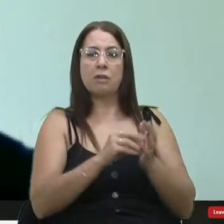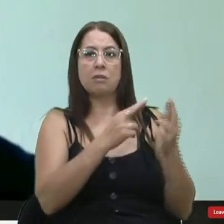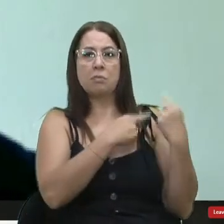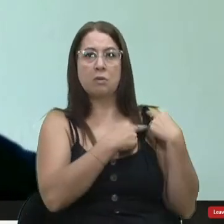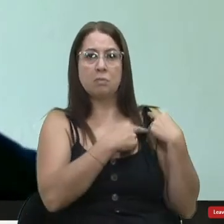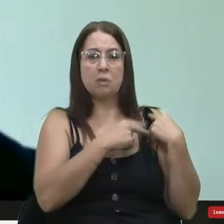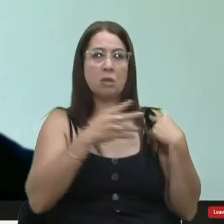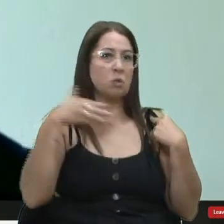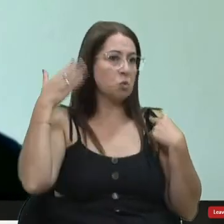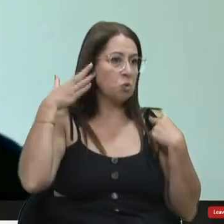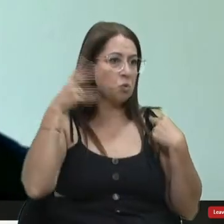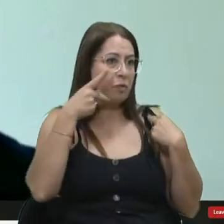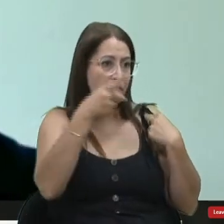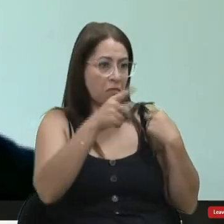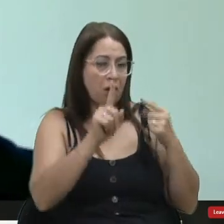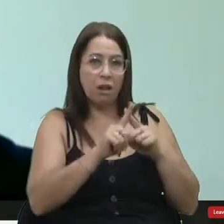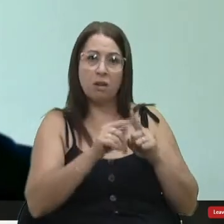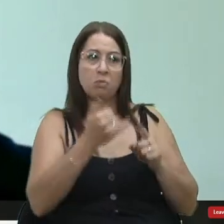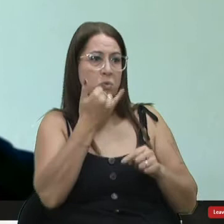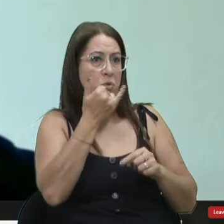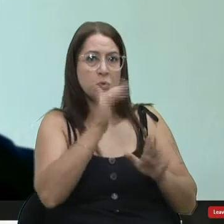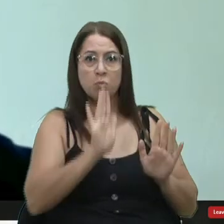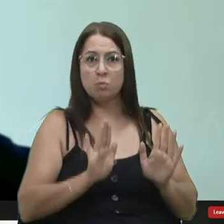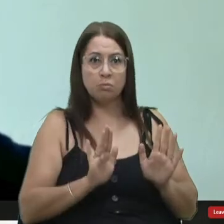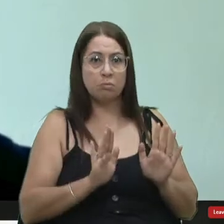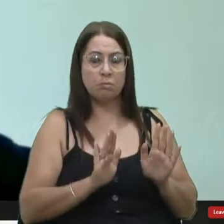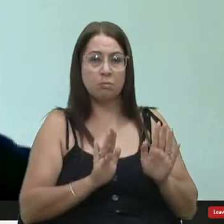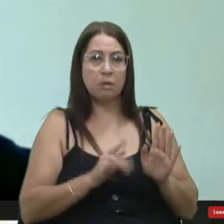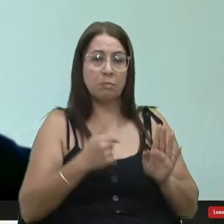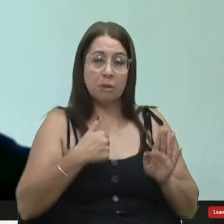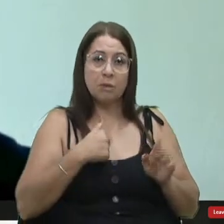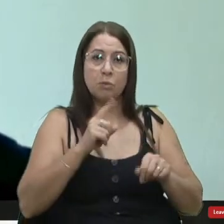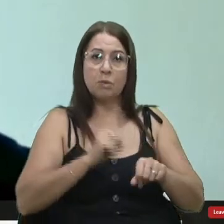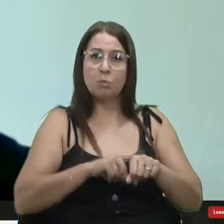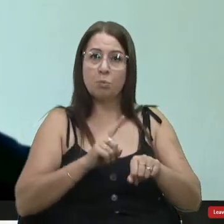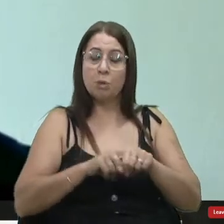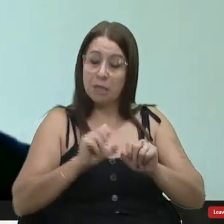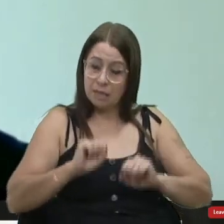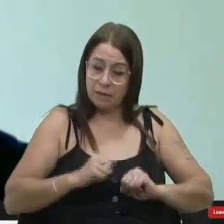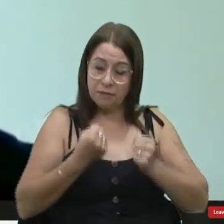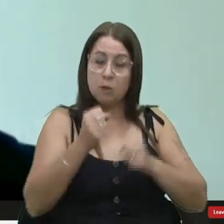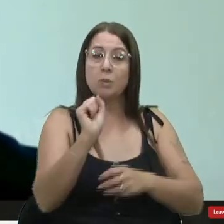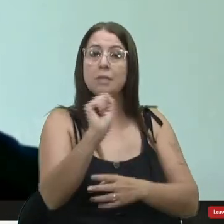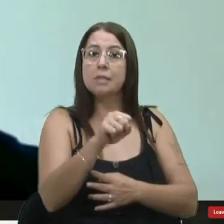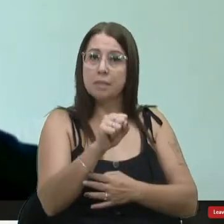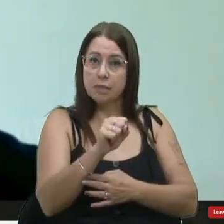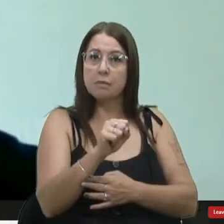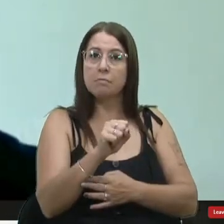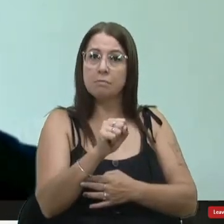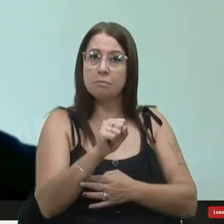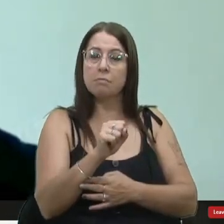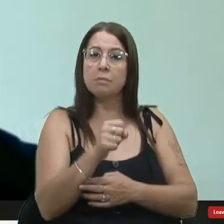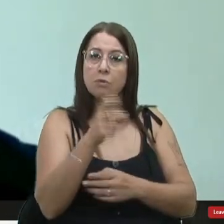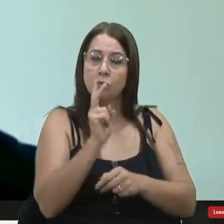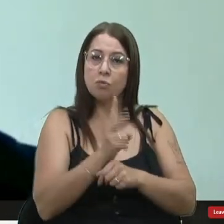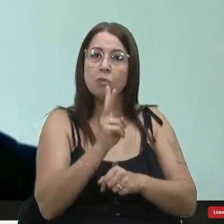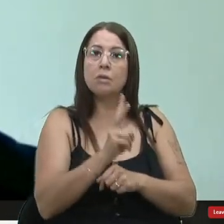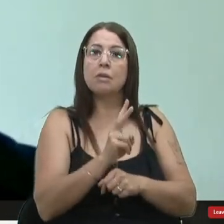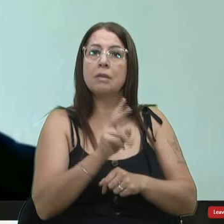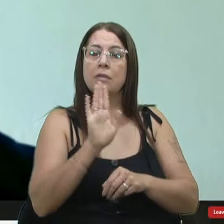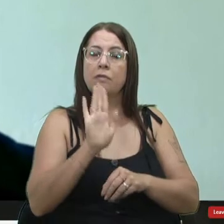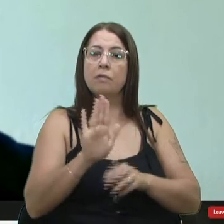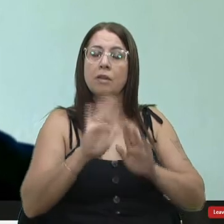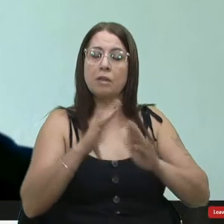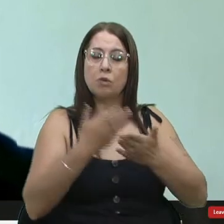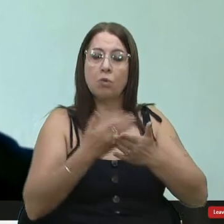a vereadora tem me desculpe mas eu, nesse momento defendo sim que devia manter as escolinhas